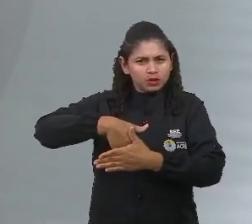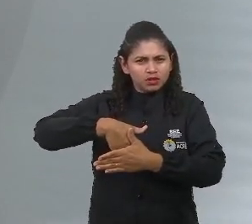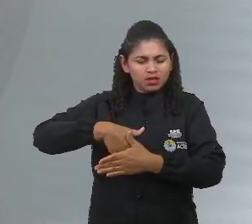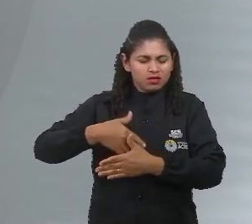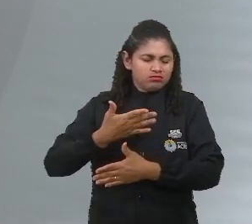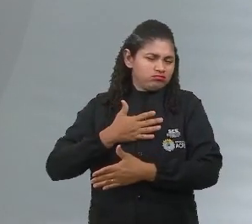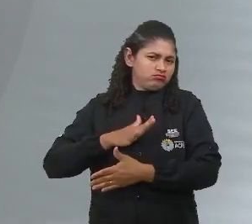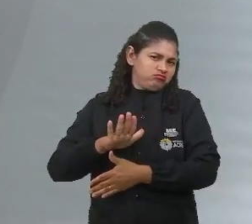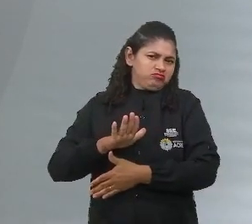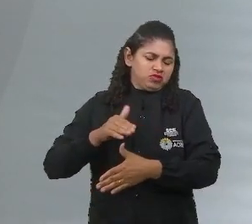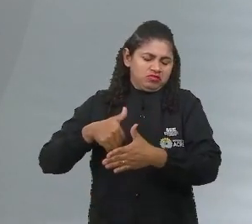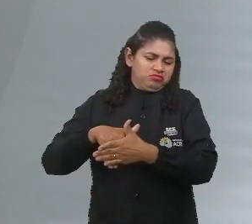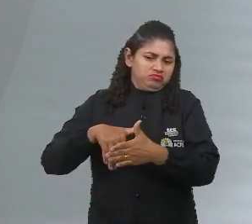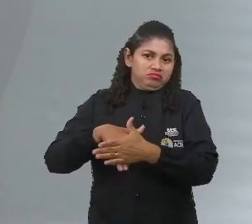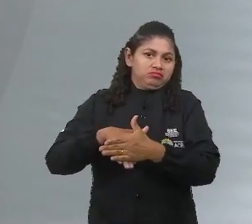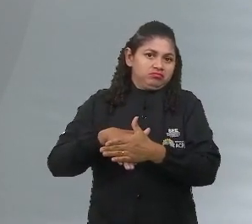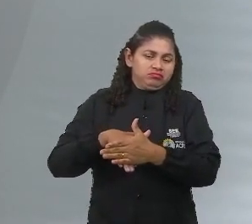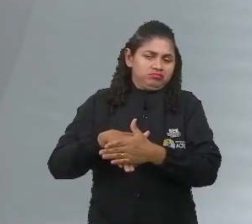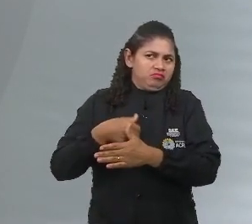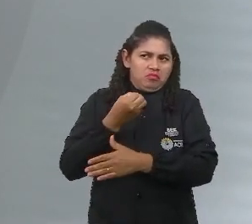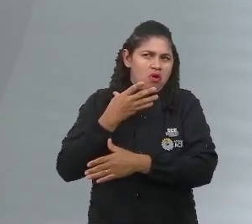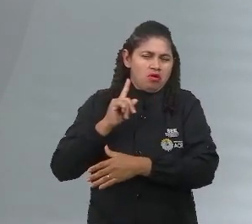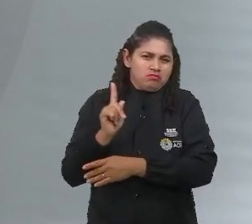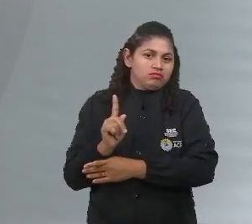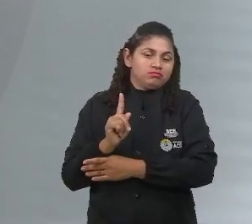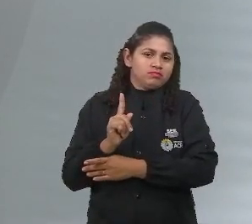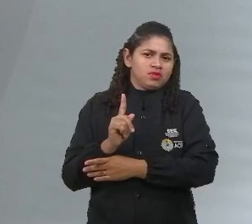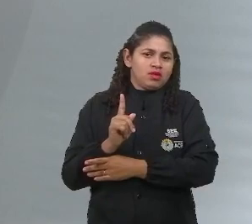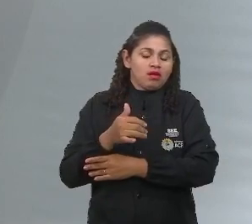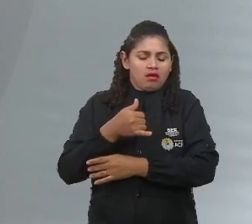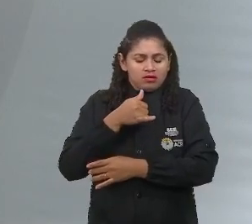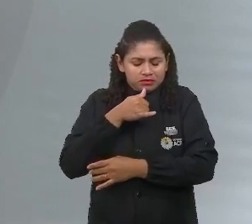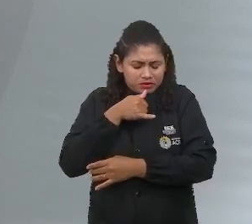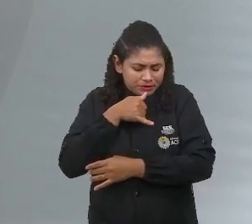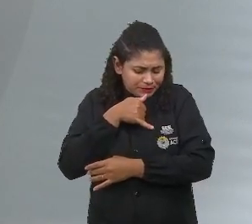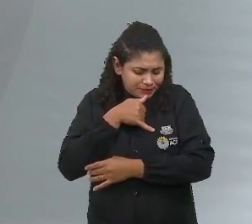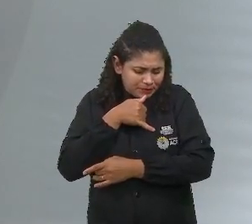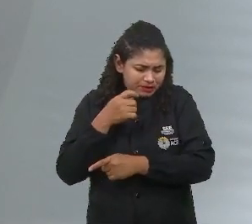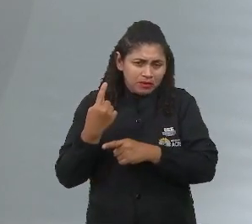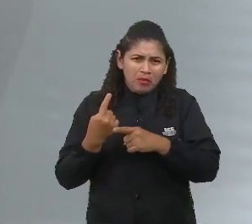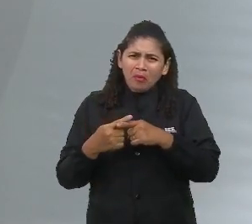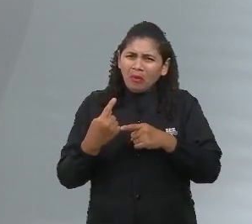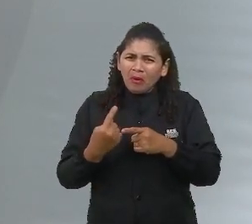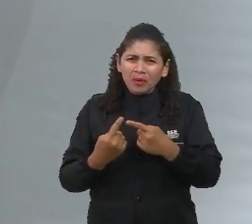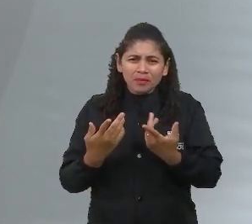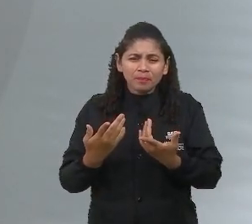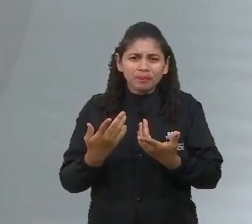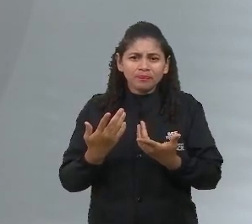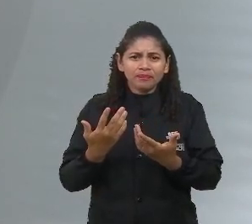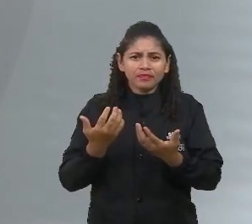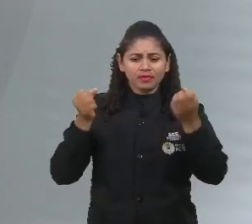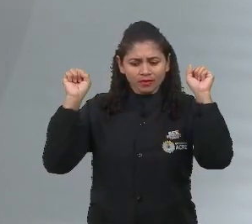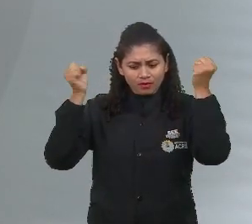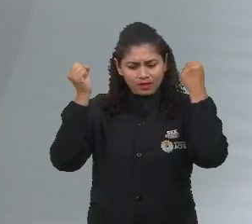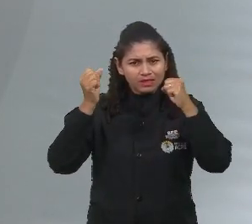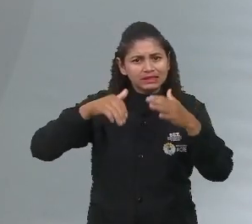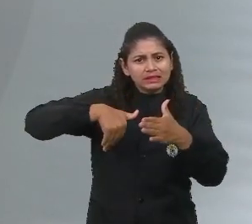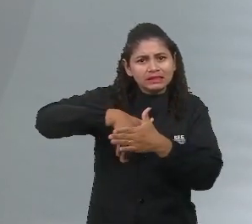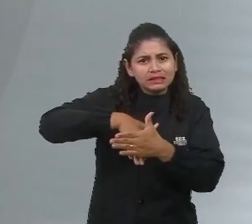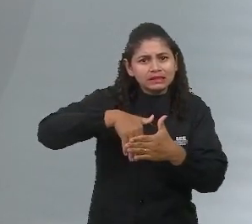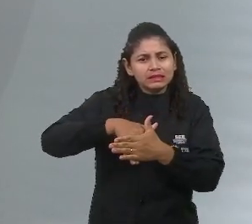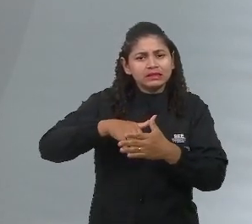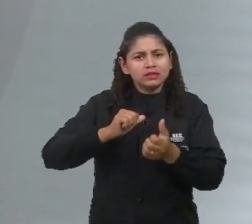de futebol, não sou muito bom, eu vou ficar triste. Minha qualidade de vida não vai ser boa. Mas por que se fazer a prática esportiva, por que